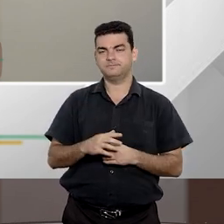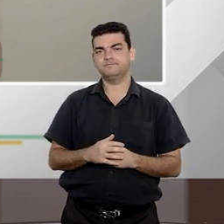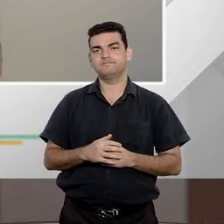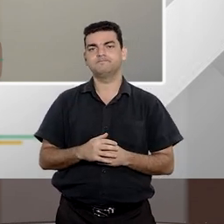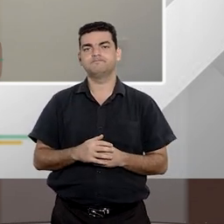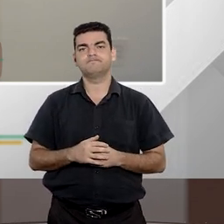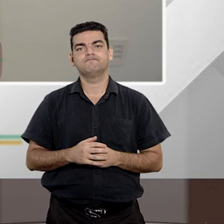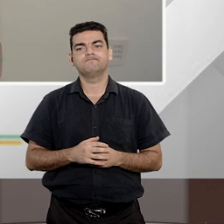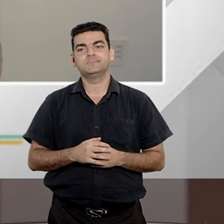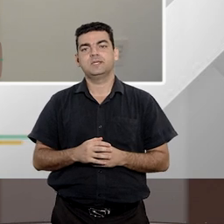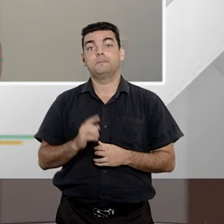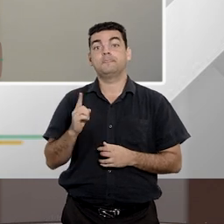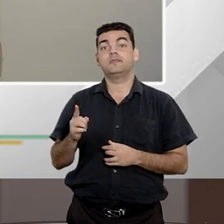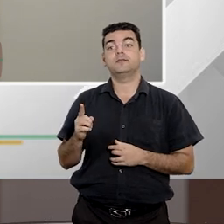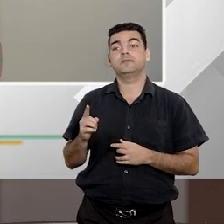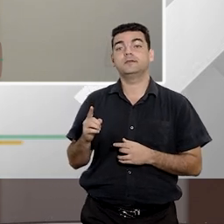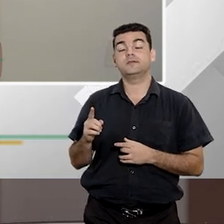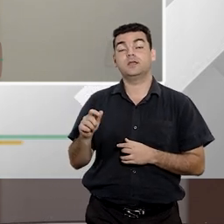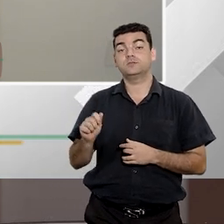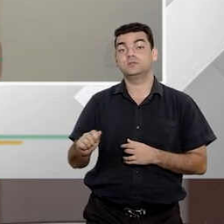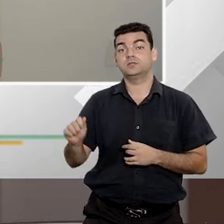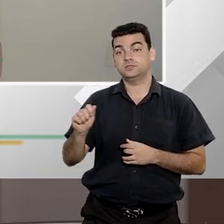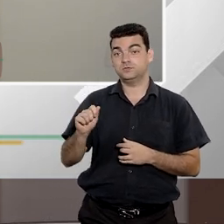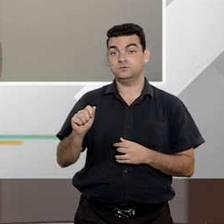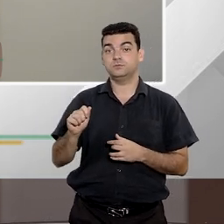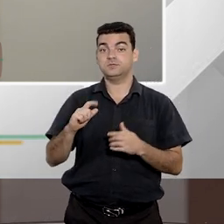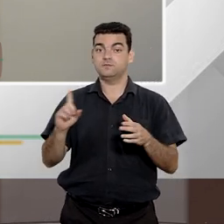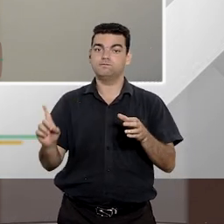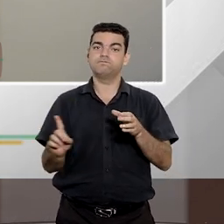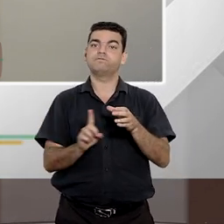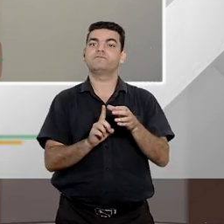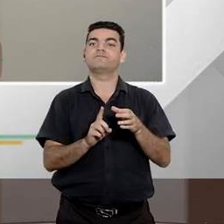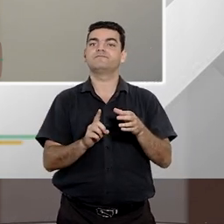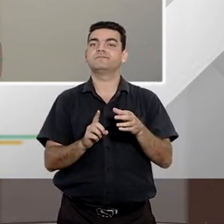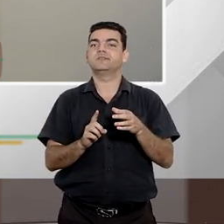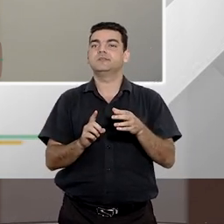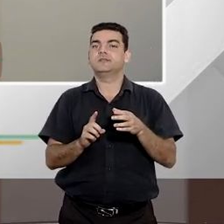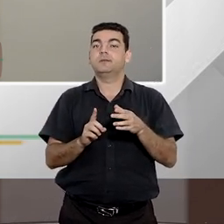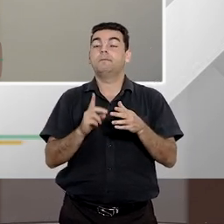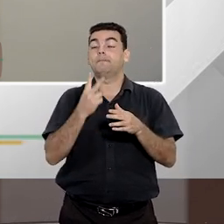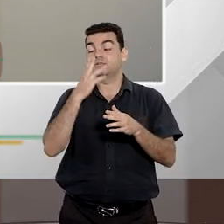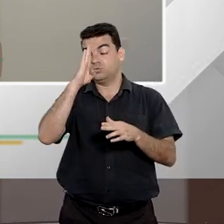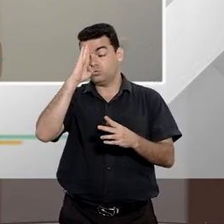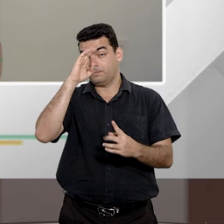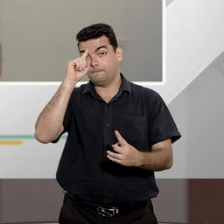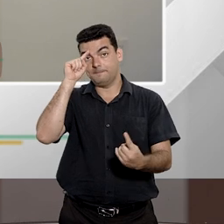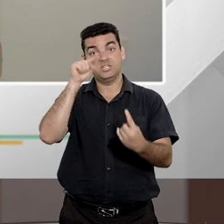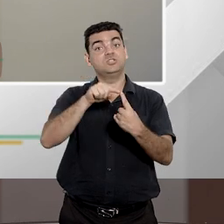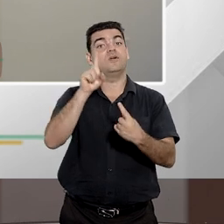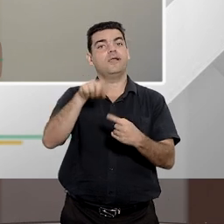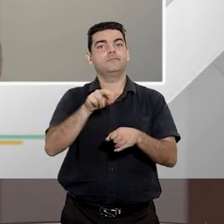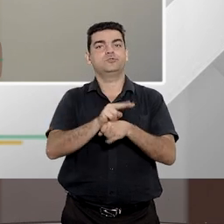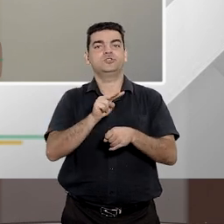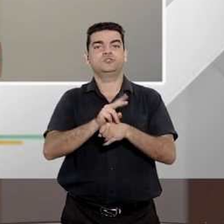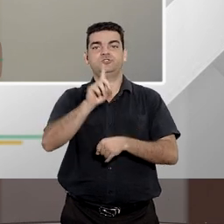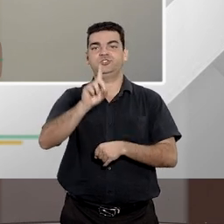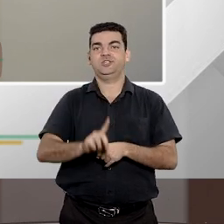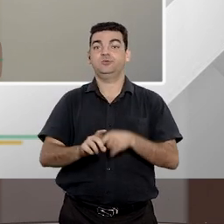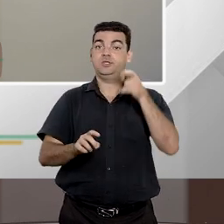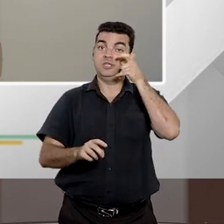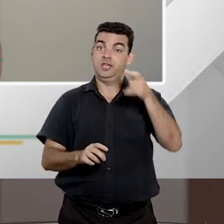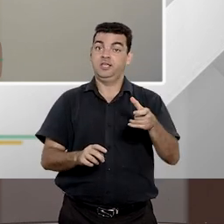justamente está entre as finalidades dessa associação a proteção desses direitos e